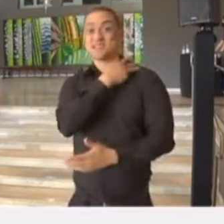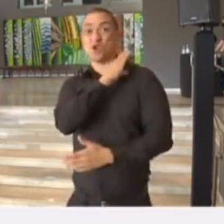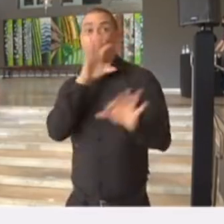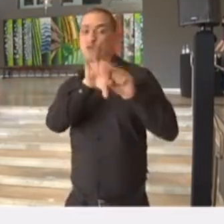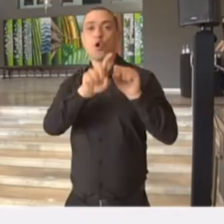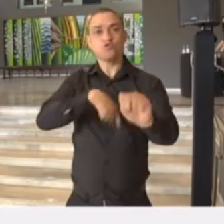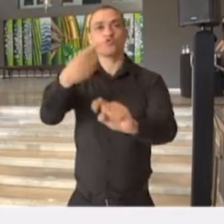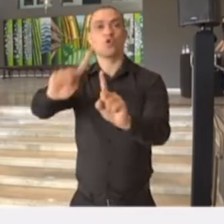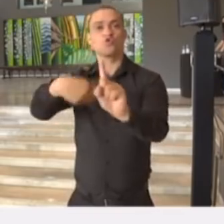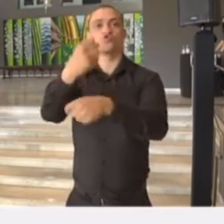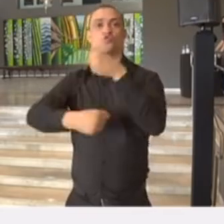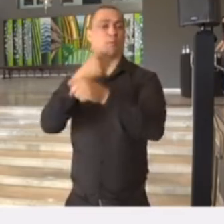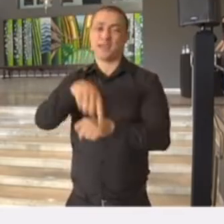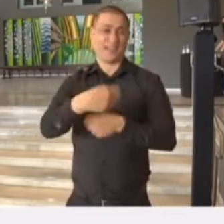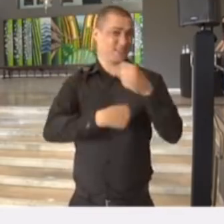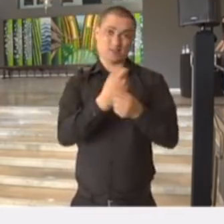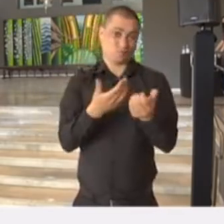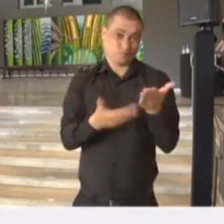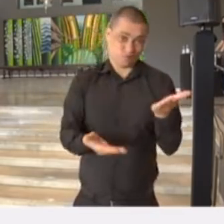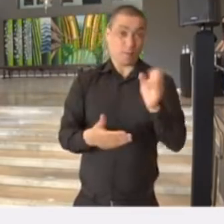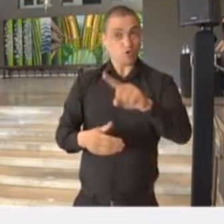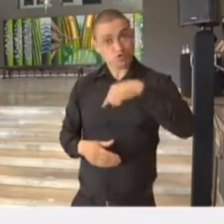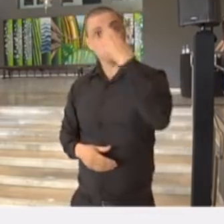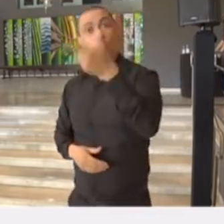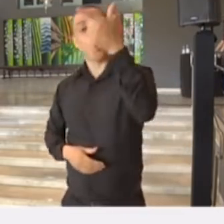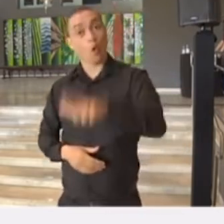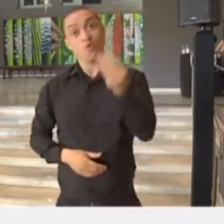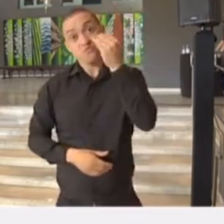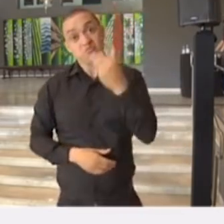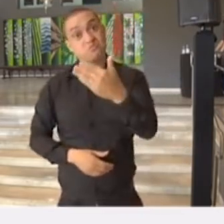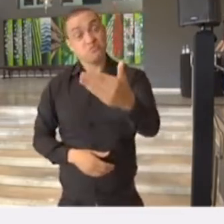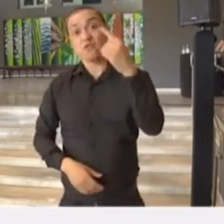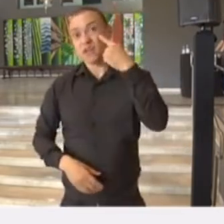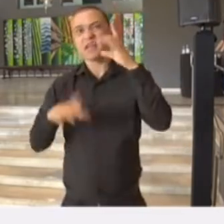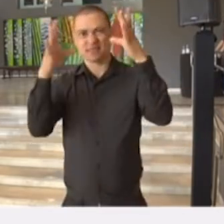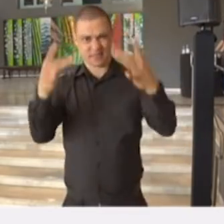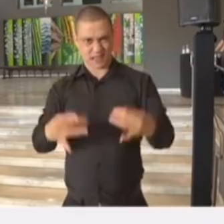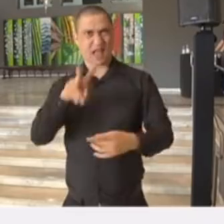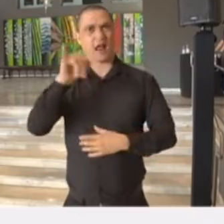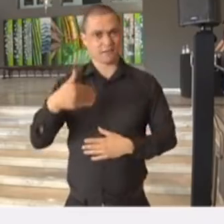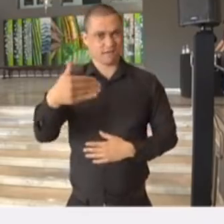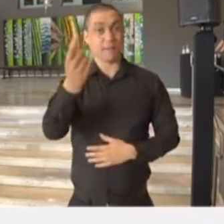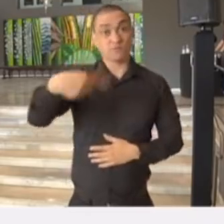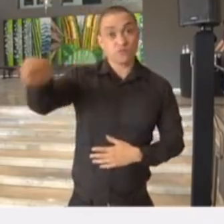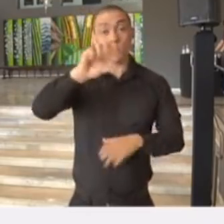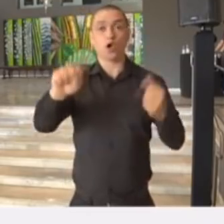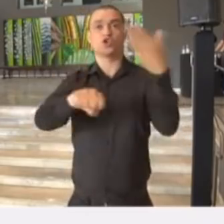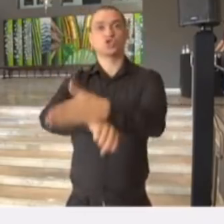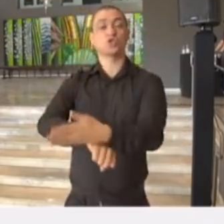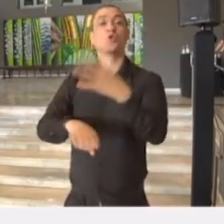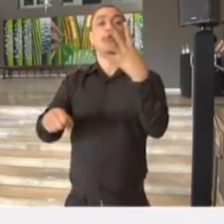estudando, considerando este ano que a gente teve. Em breve, também, nós vamos trazer mais detalhes para que eles possam ingressar